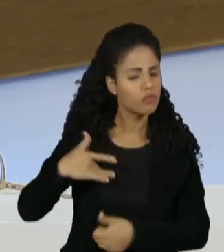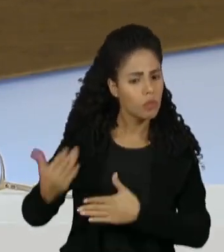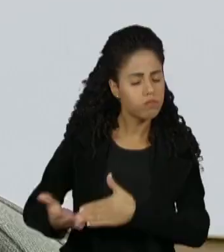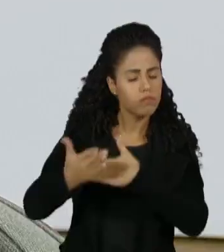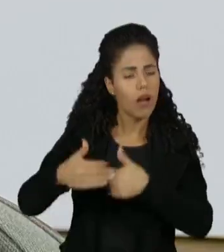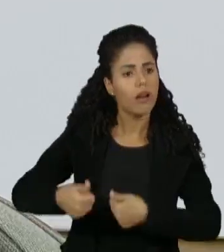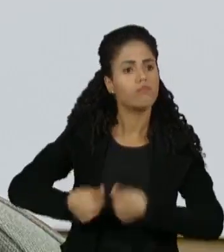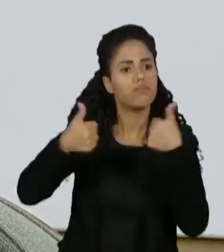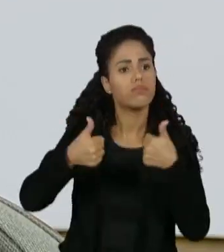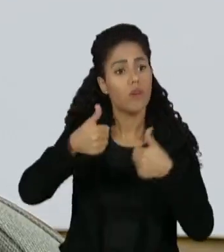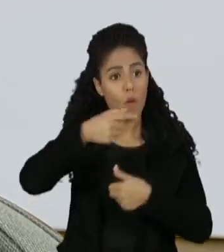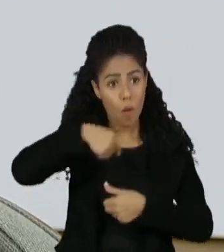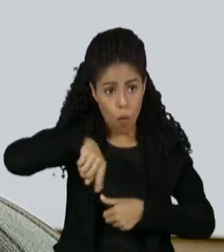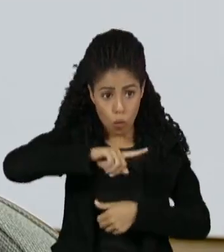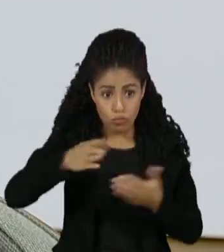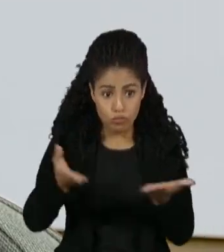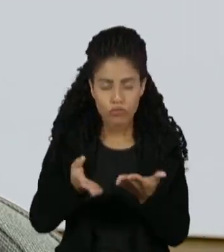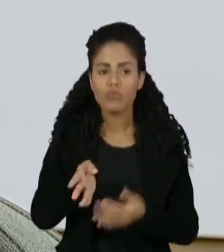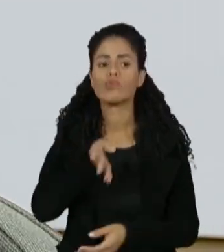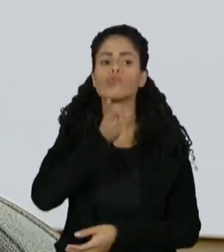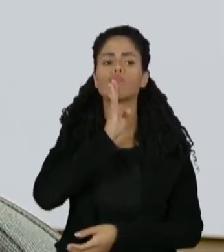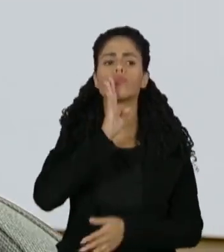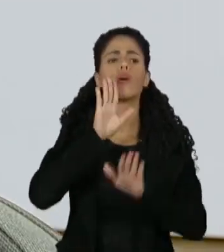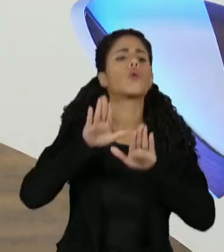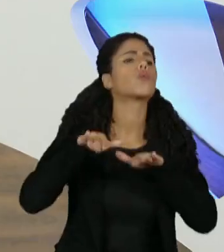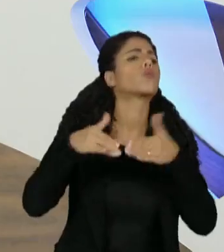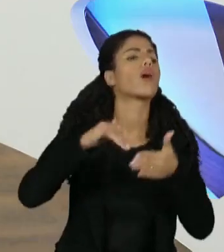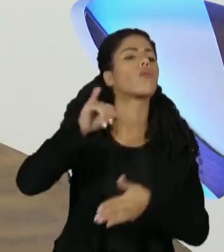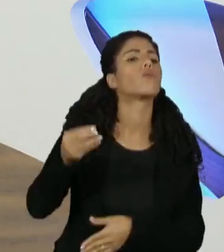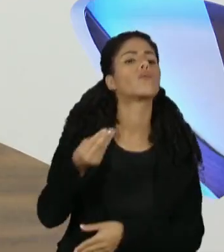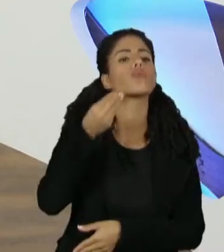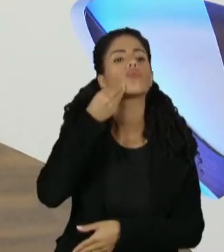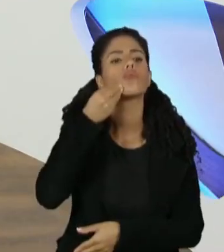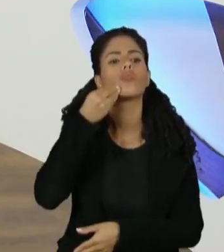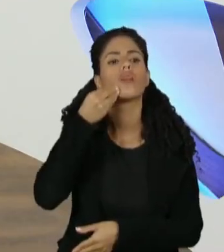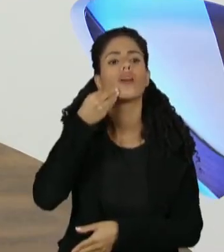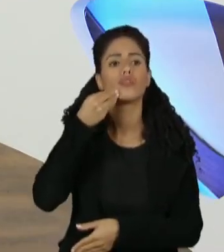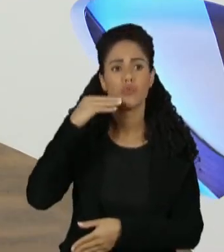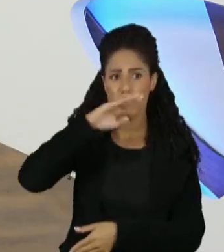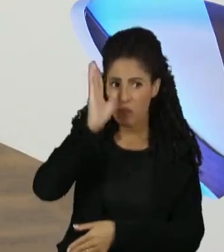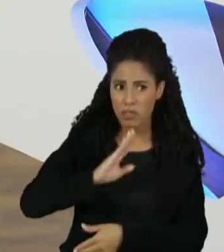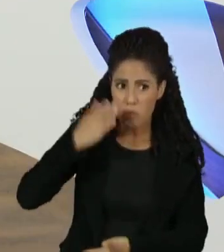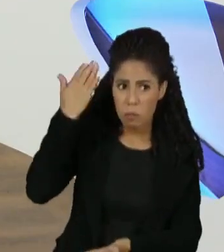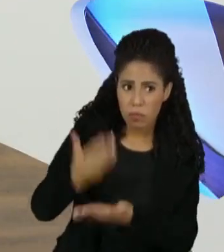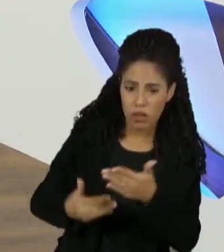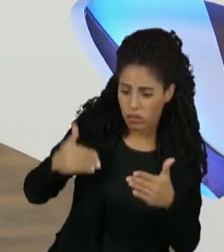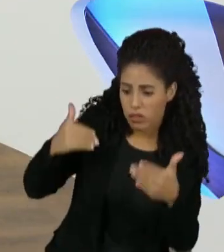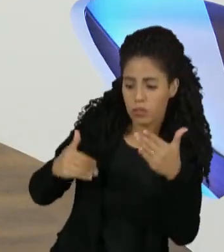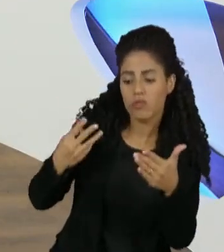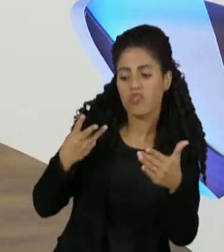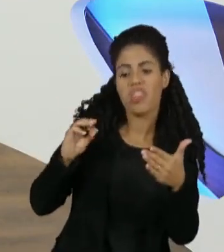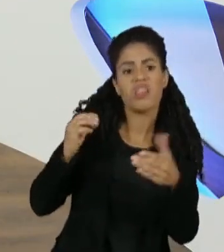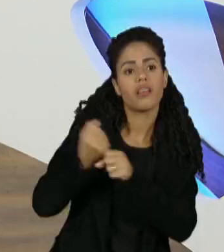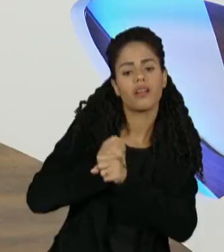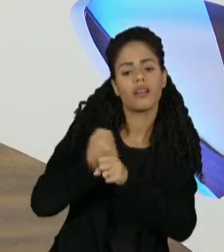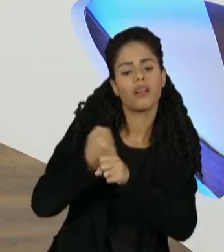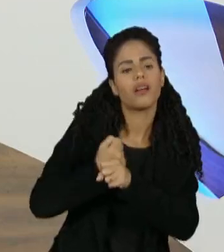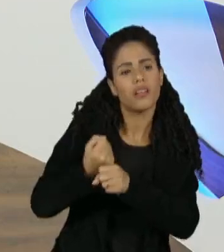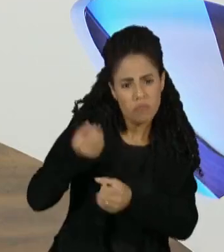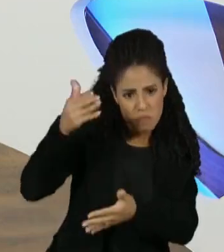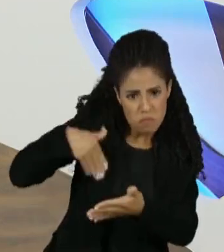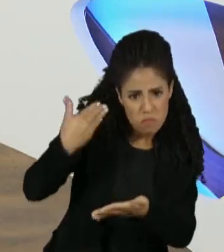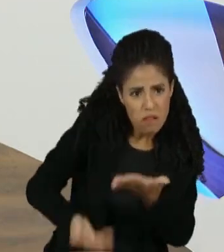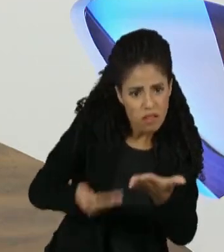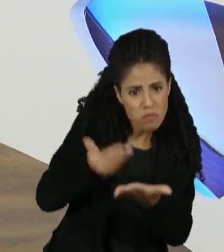que hoje em dia todo mundo conhece. Que oportunidades o Brasil perdeu nesses 30 anos e quais ainda hoje perde